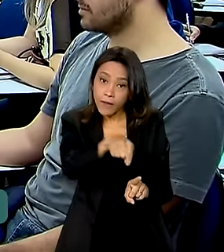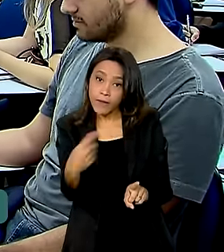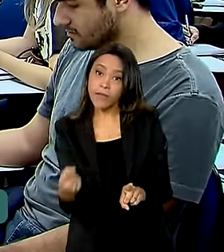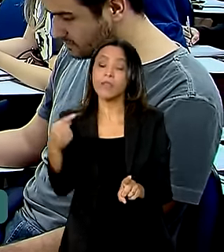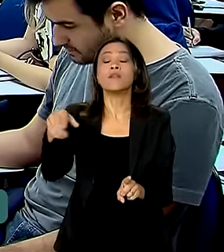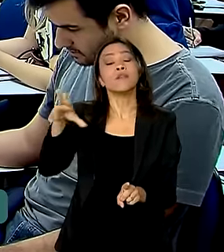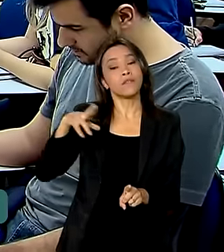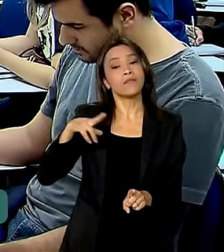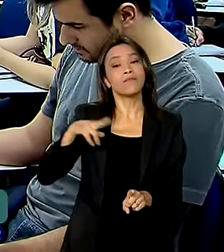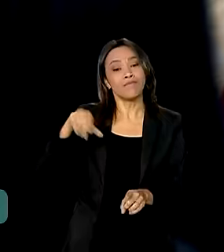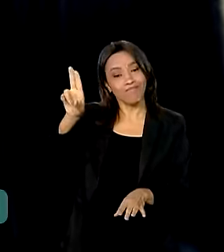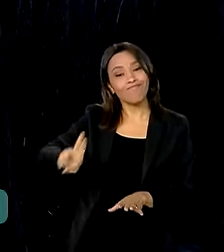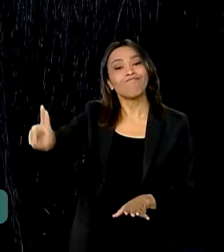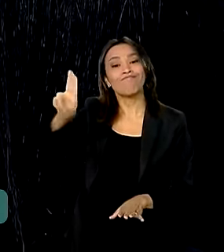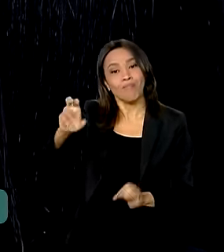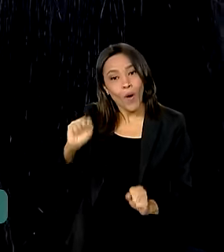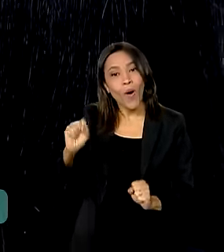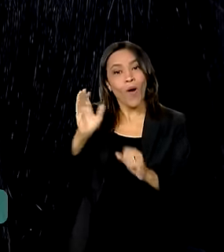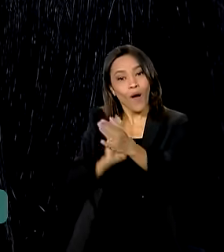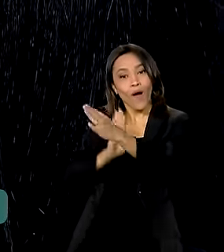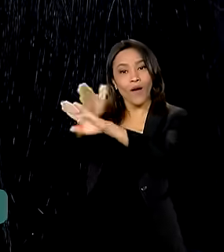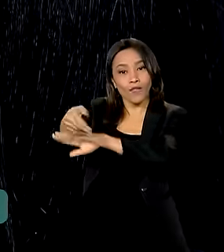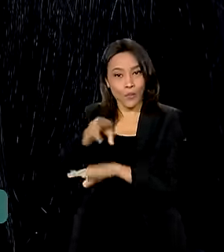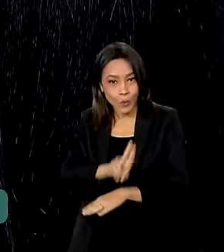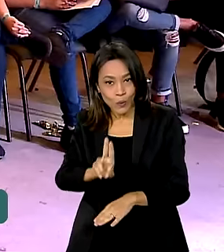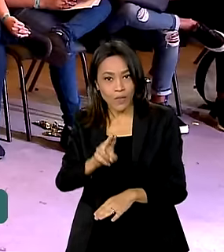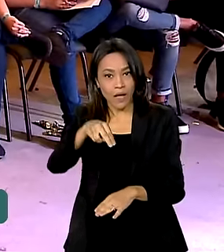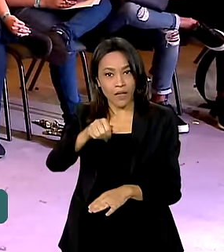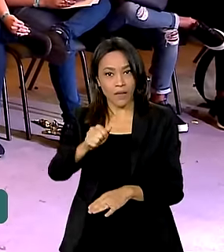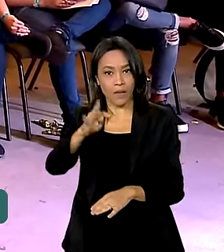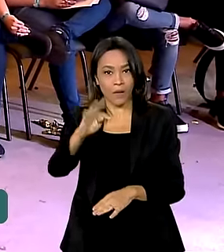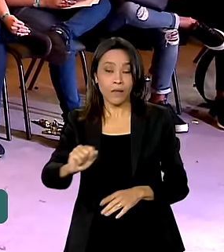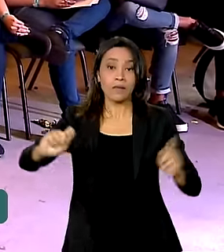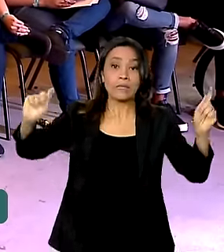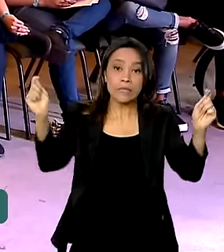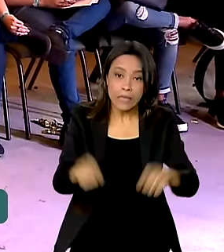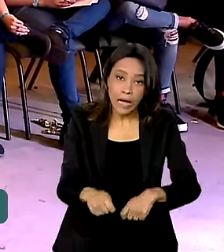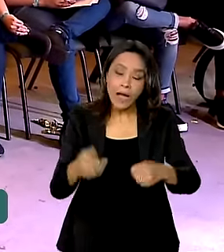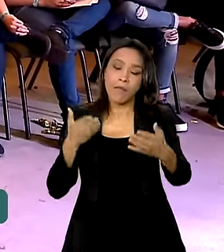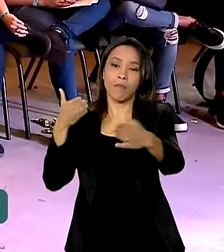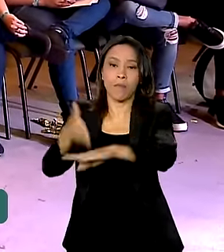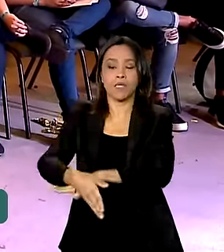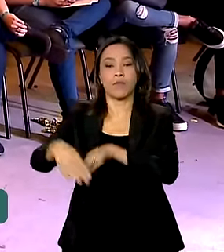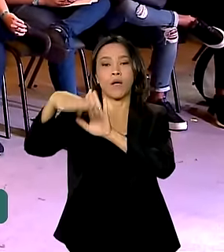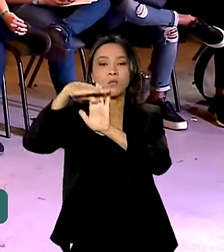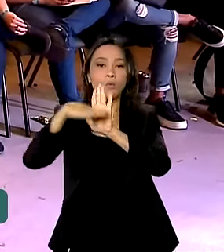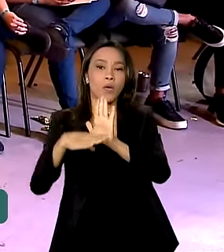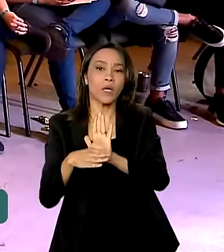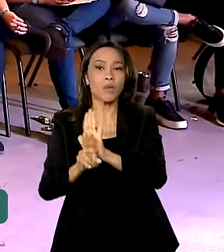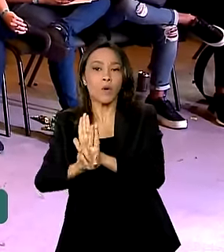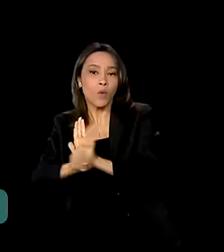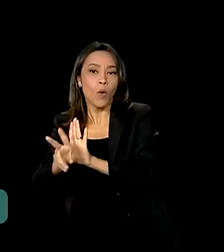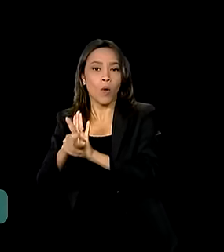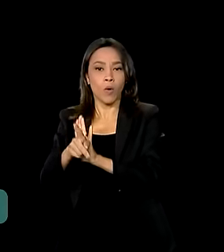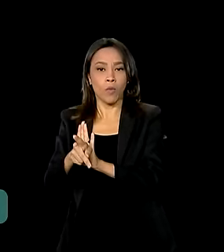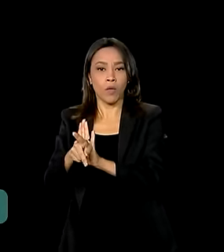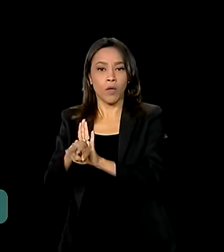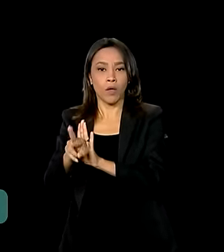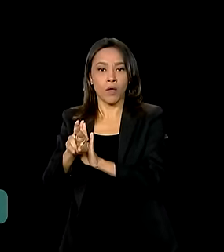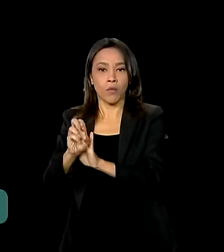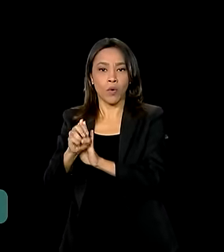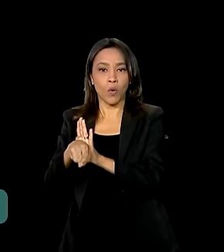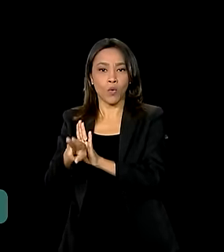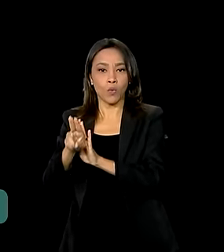ensino particulares. E também é possível participar do programa Universidade para Todos, o ProUni,